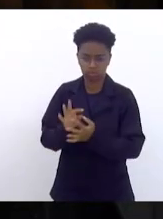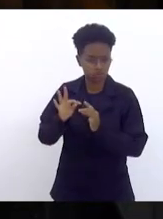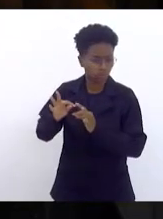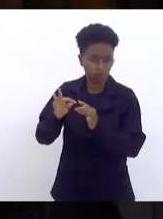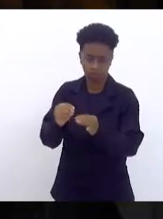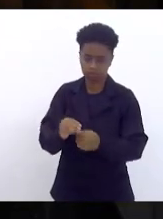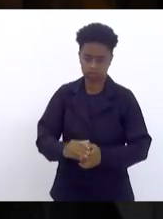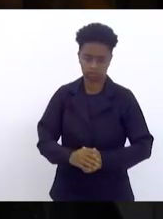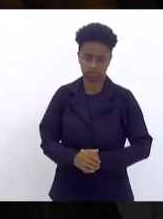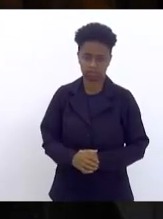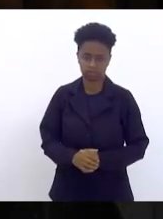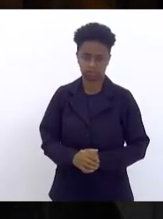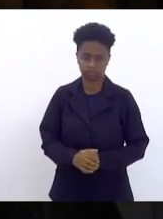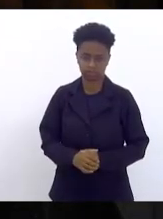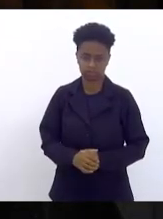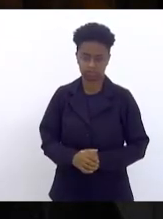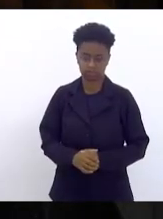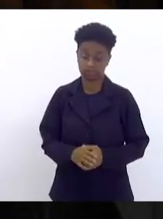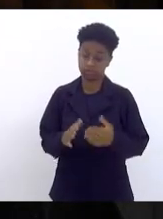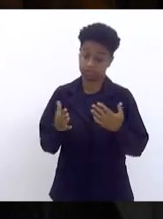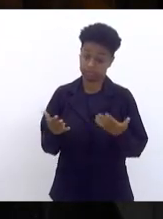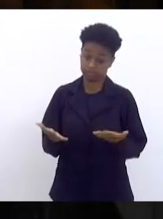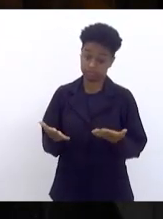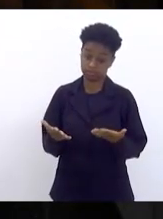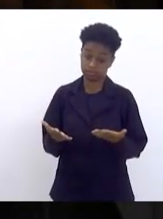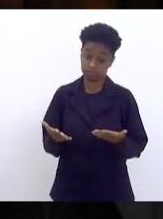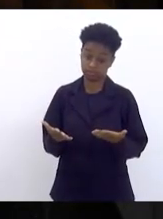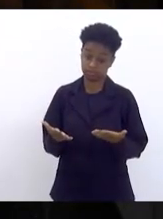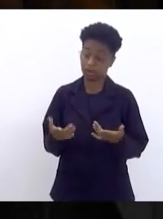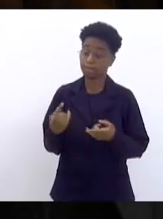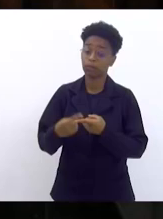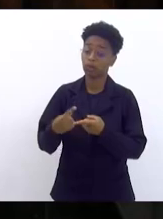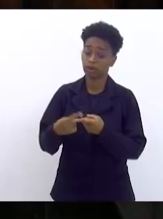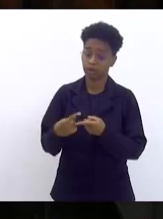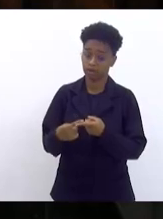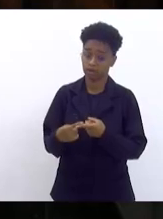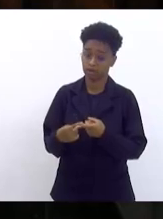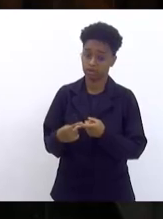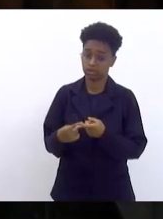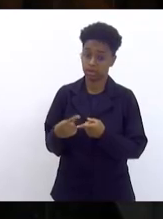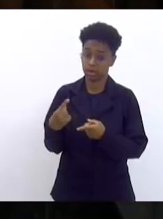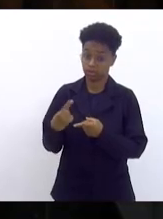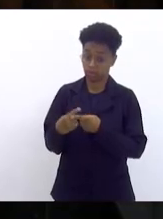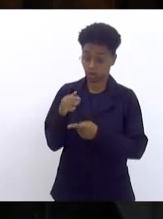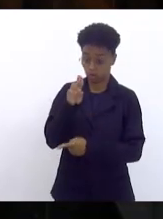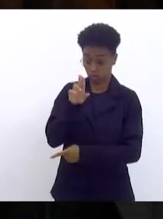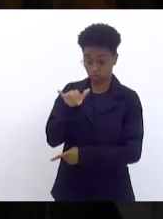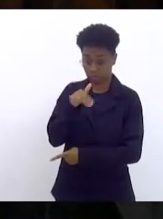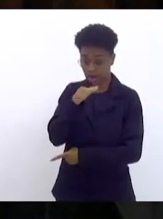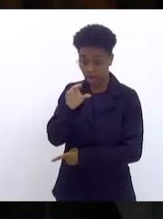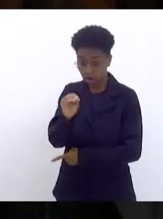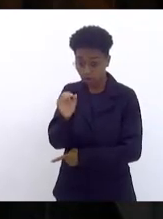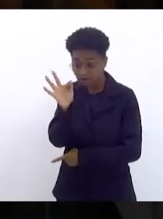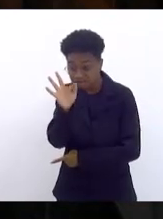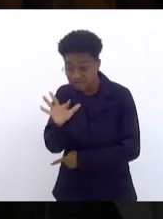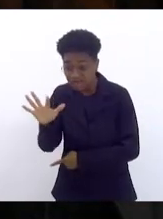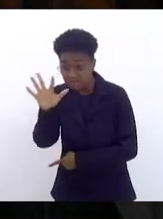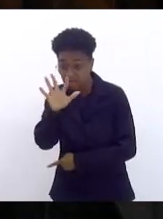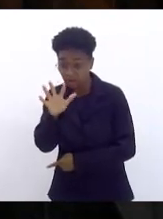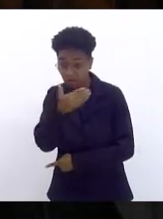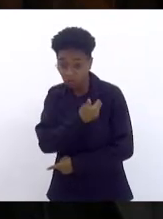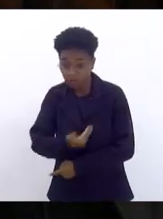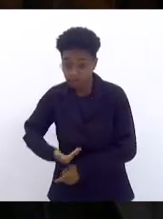Depauperados. E estão depauperados por quê? Na medida que a União produziu uma redução